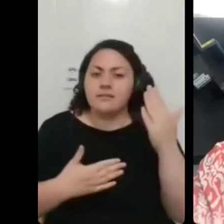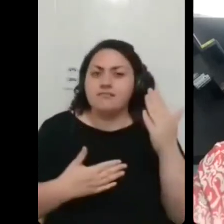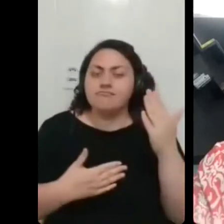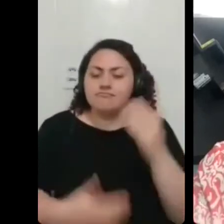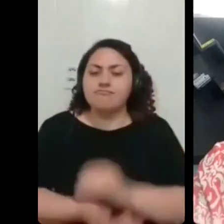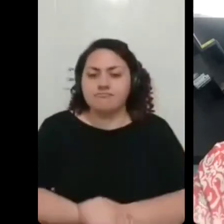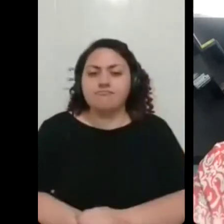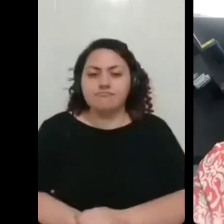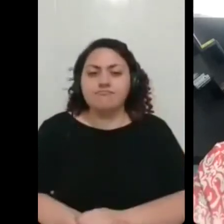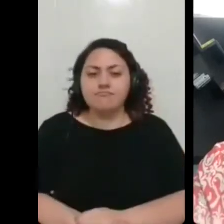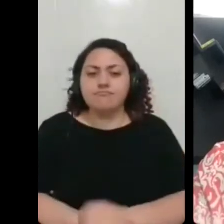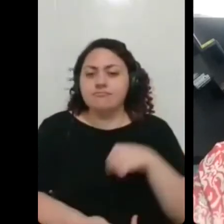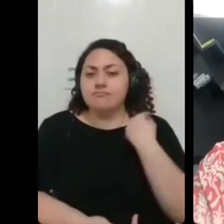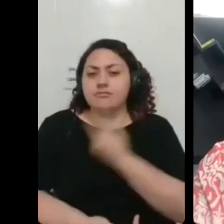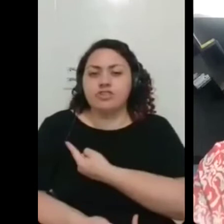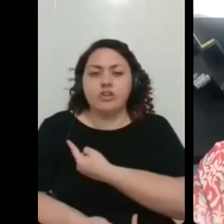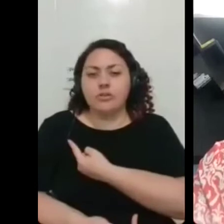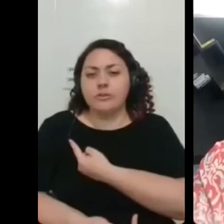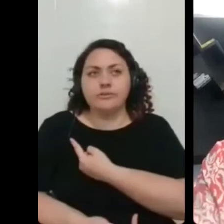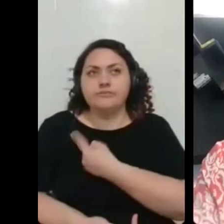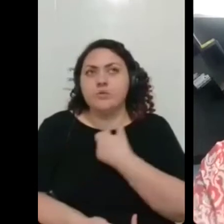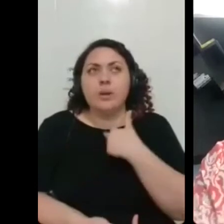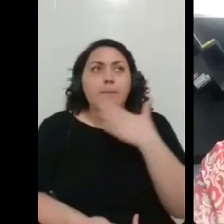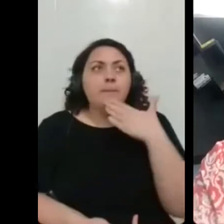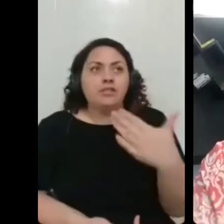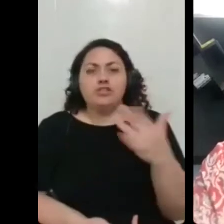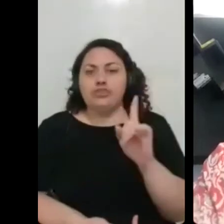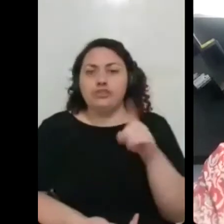não tem mais o que a gente não tem a grande